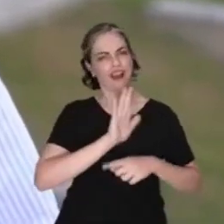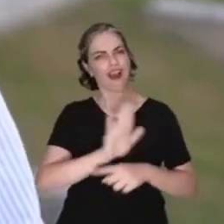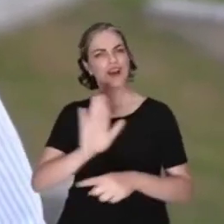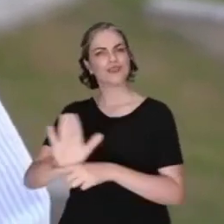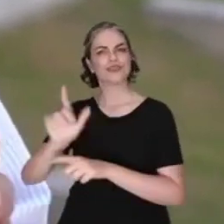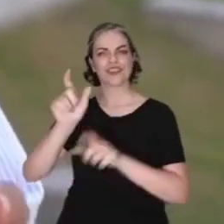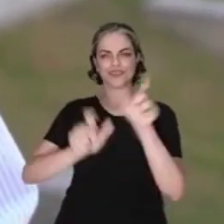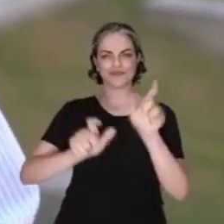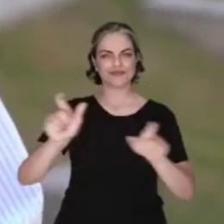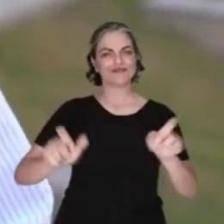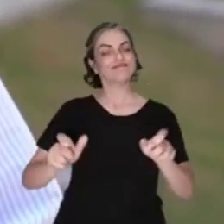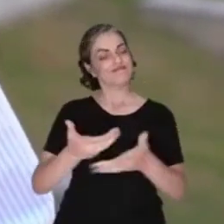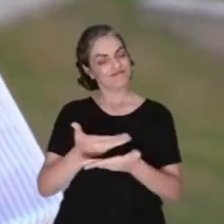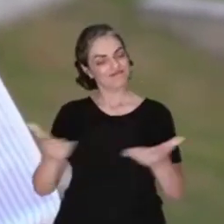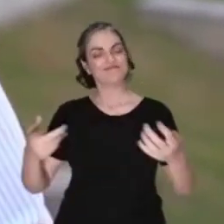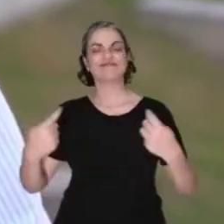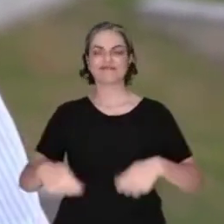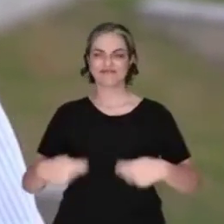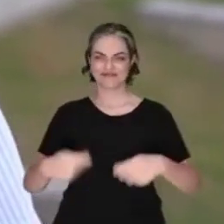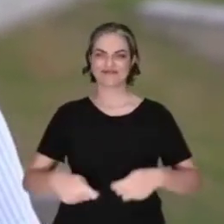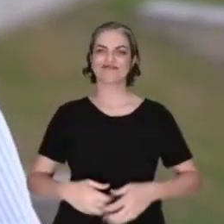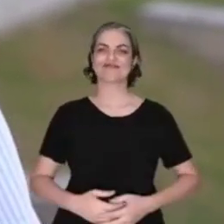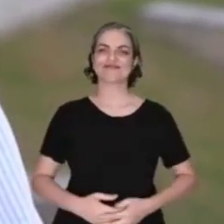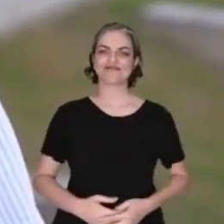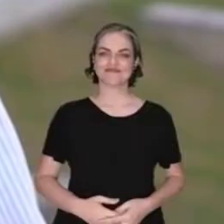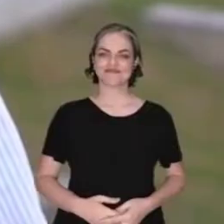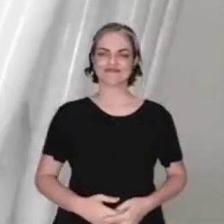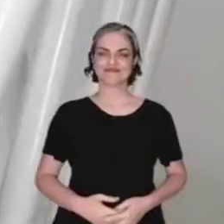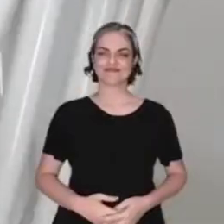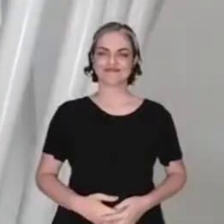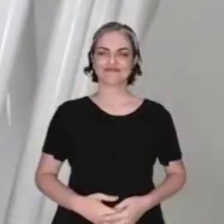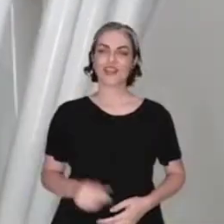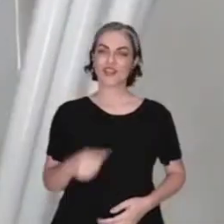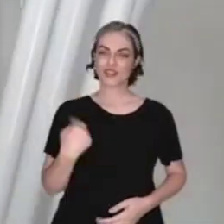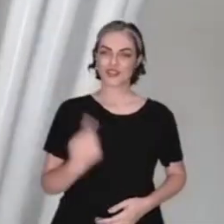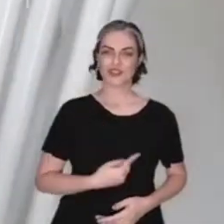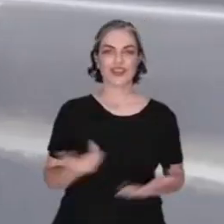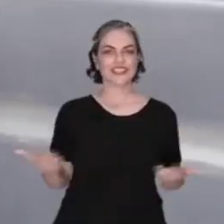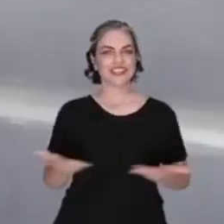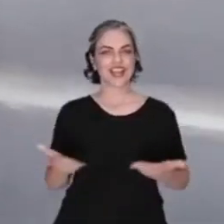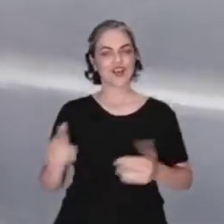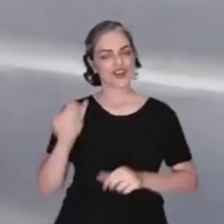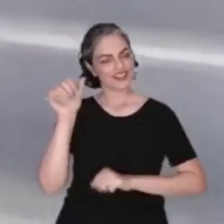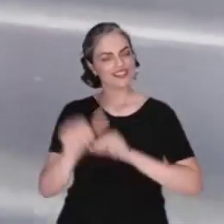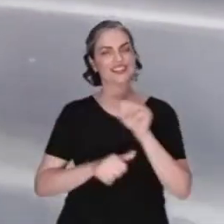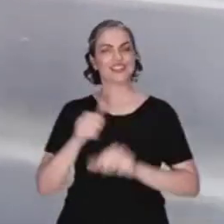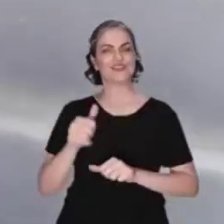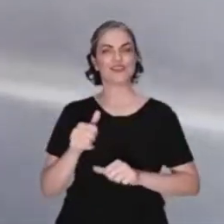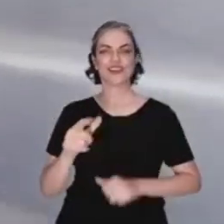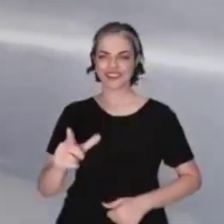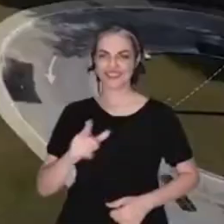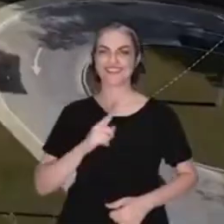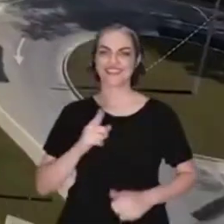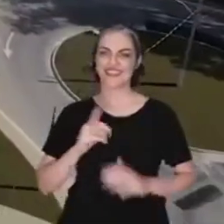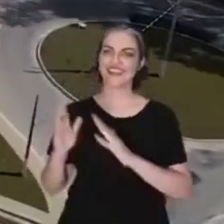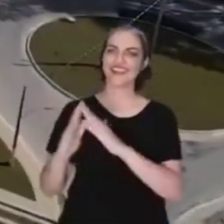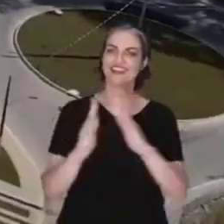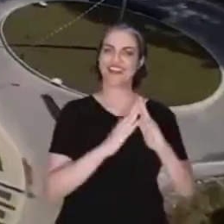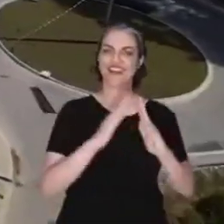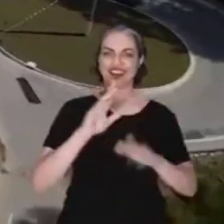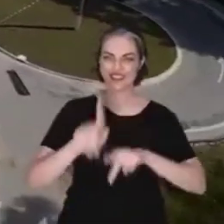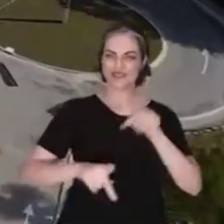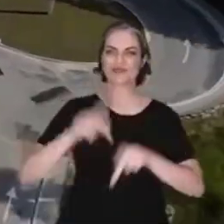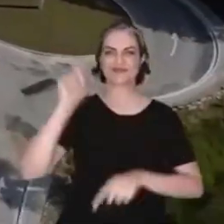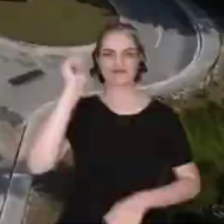possibilidade de chegar na ponta, atendendo o cidadão que precisa de governo. É dessa maneira que nós estamos mudando a face do